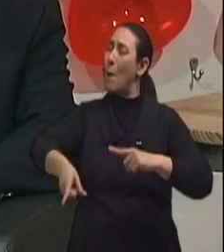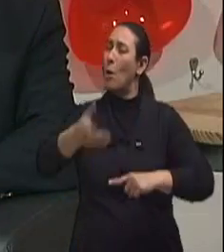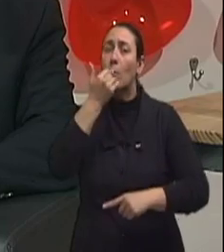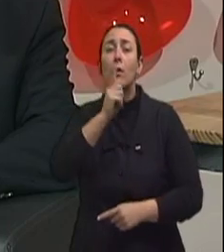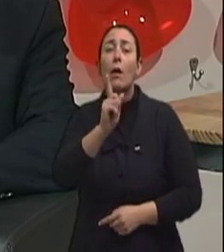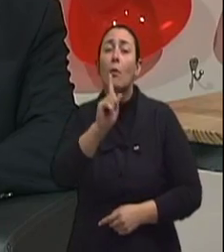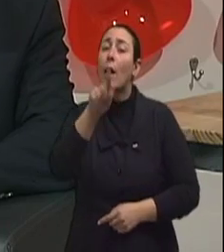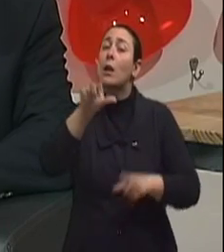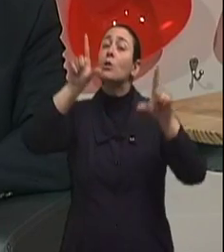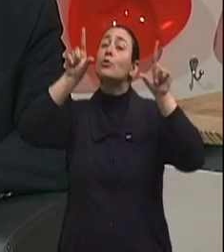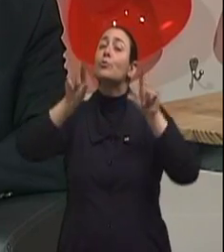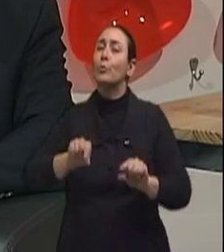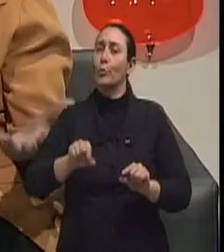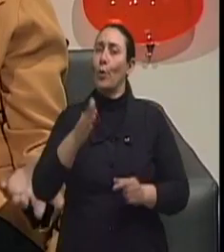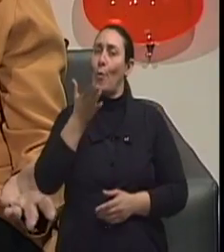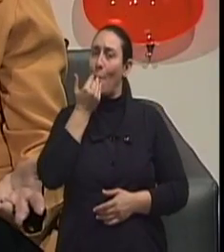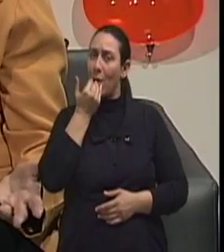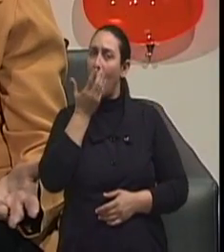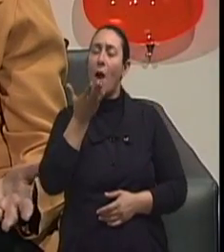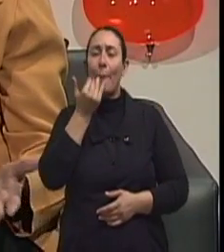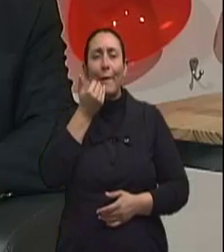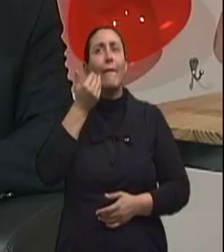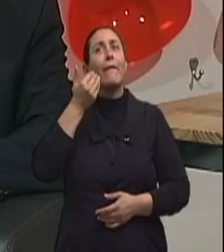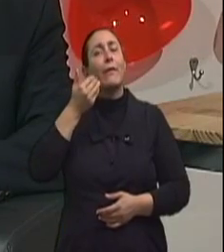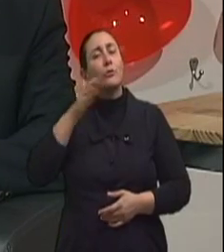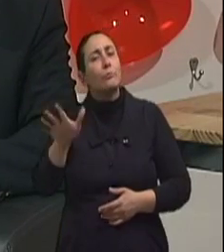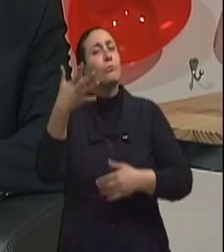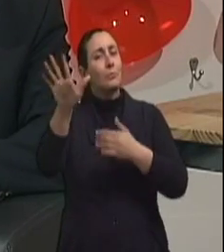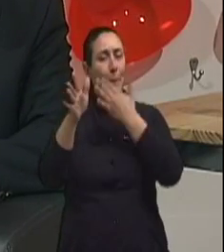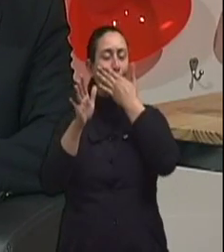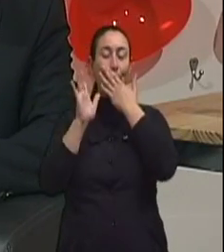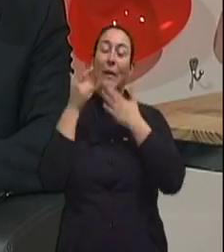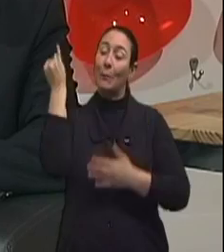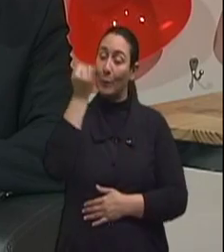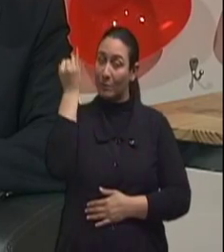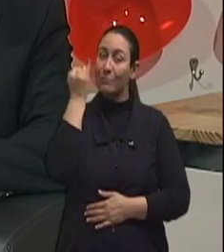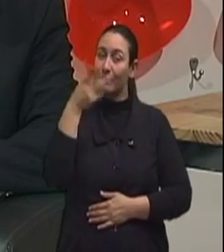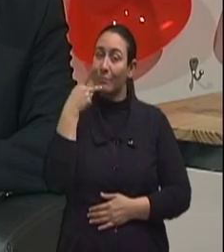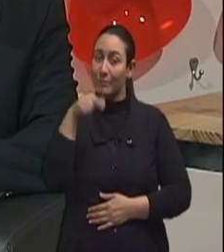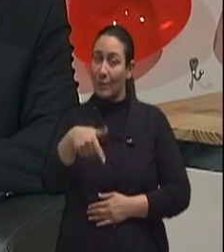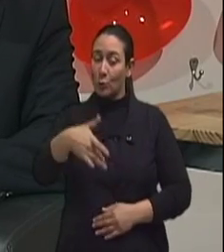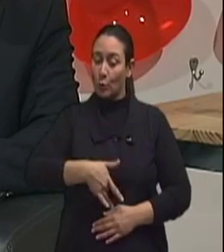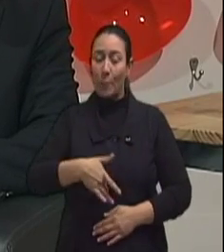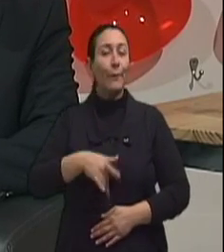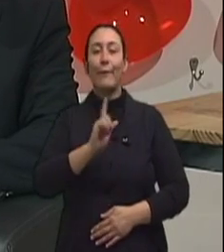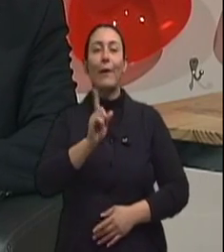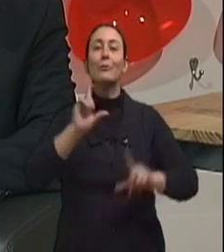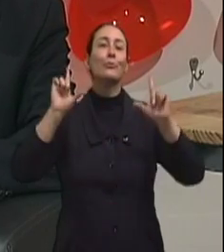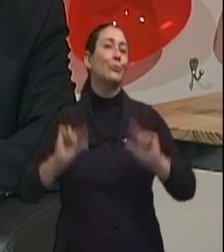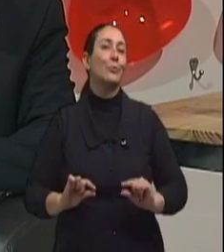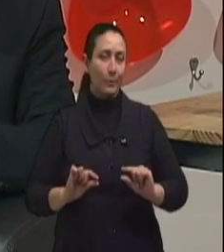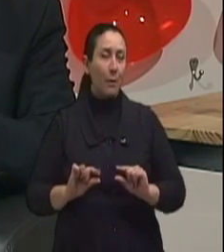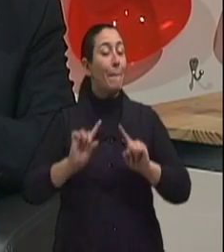é diminuir a ingesta, é de vez em quando, né, doutor? E talvez o mais importante aqui em câncer de estômago, não é diminuir outras coisas, mas